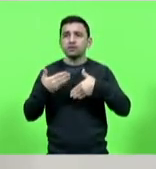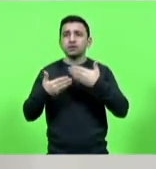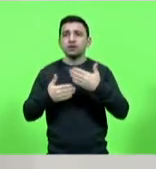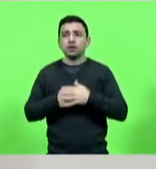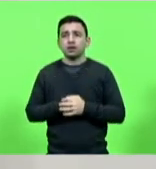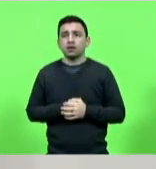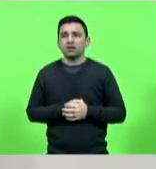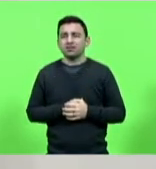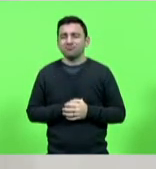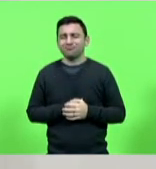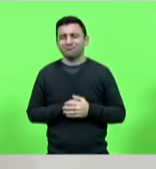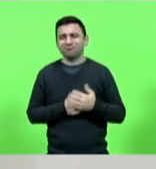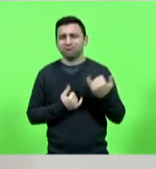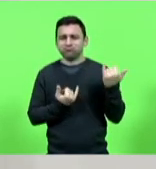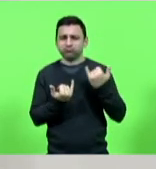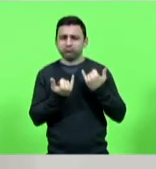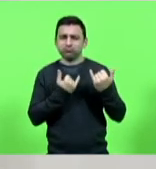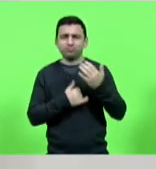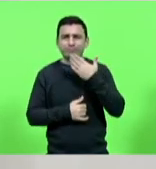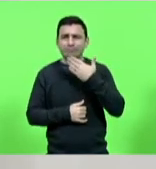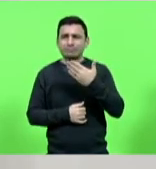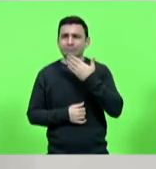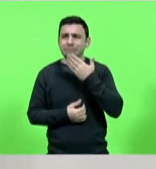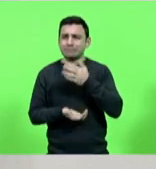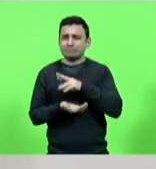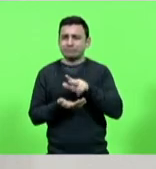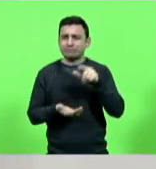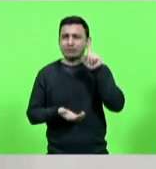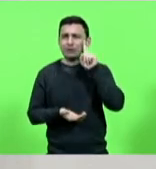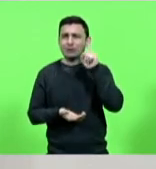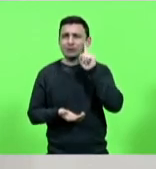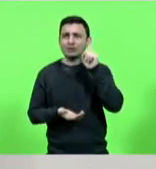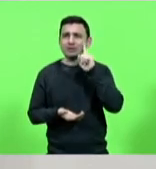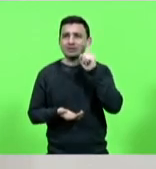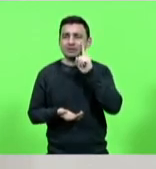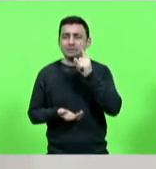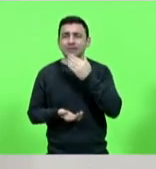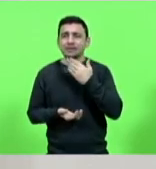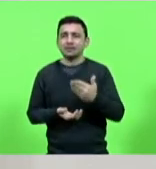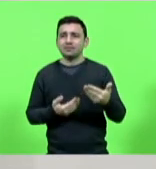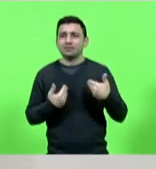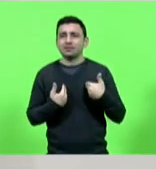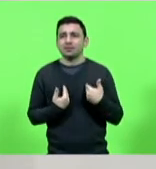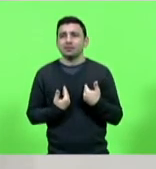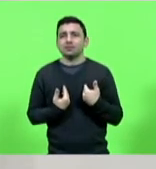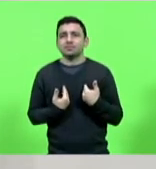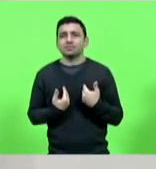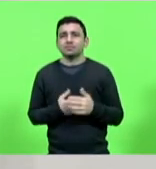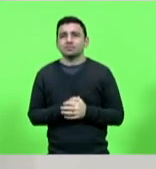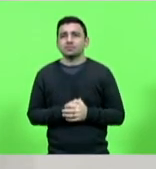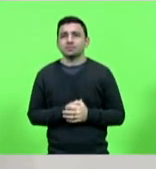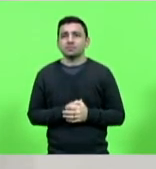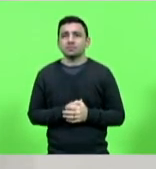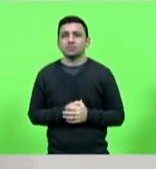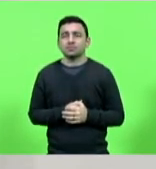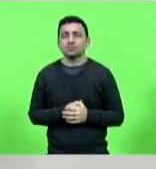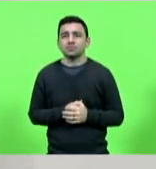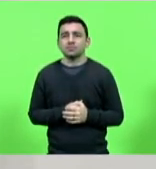manifestações e solicitações diariamente a respeito desse assunto e, digo-se passagem,